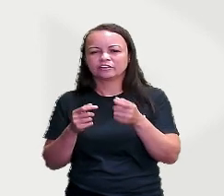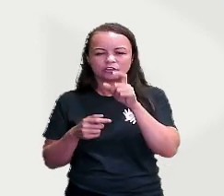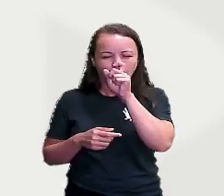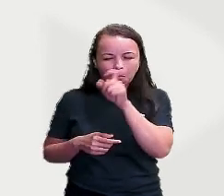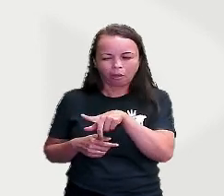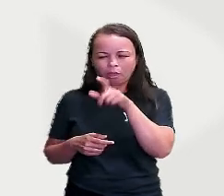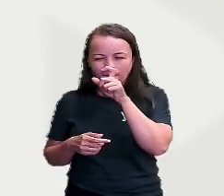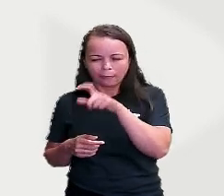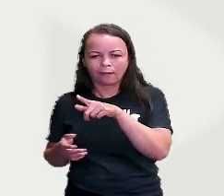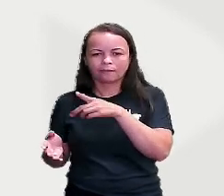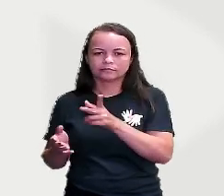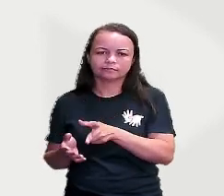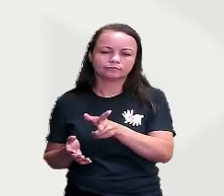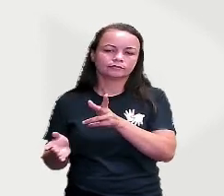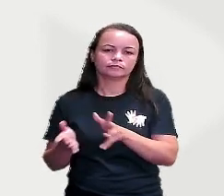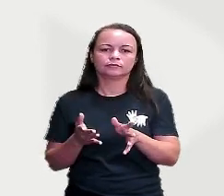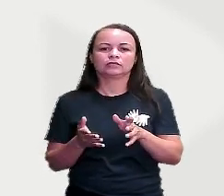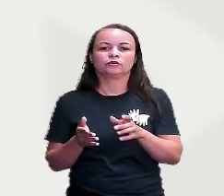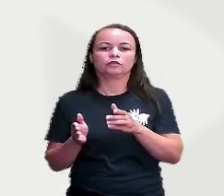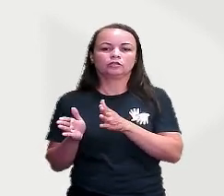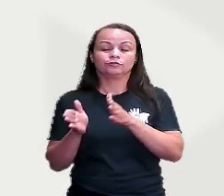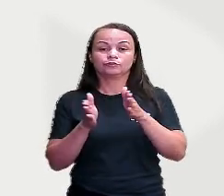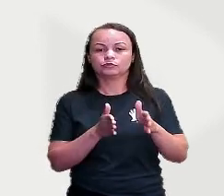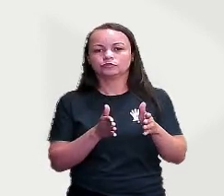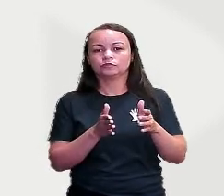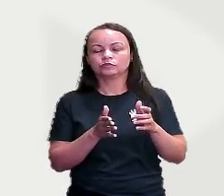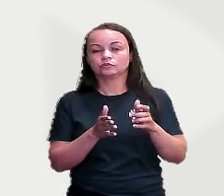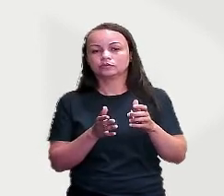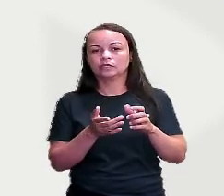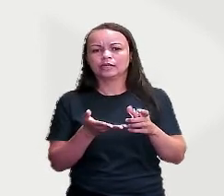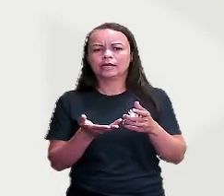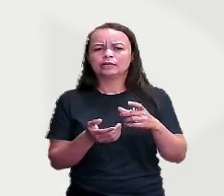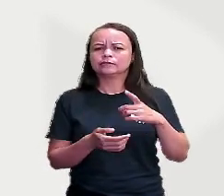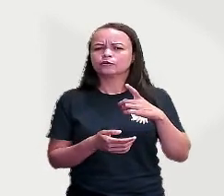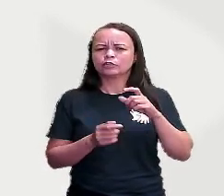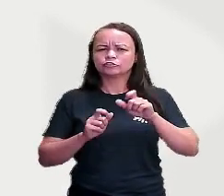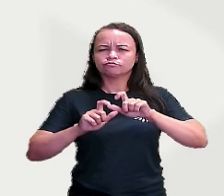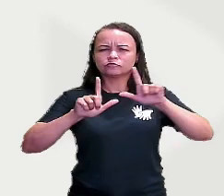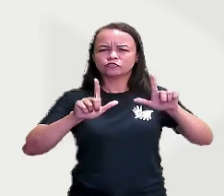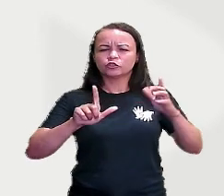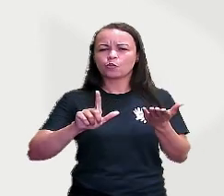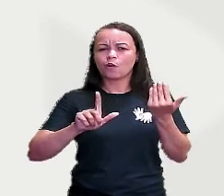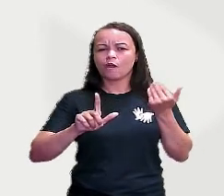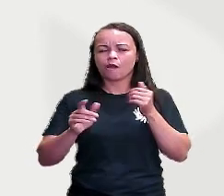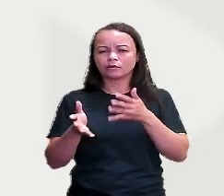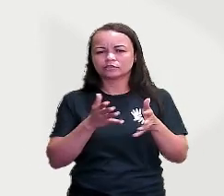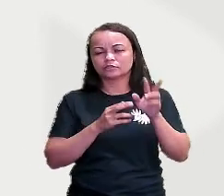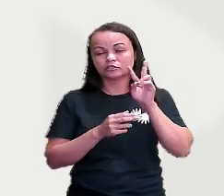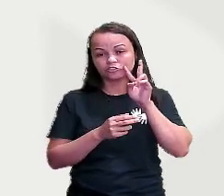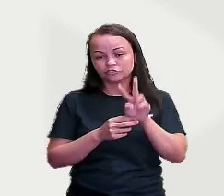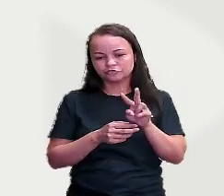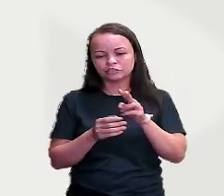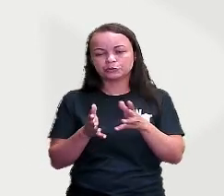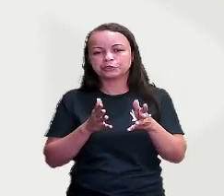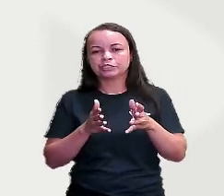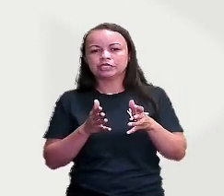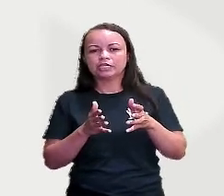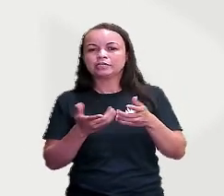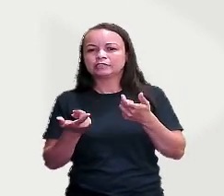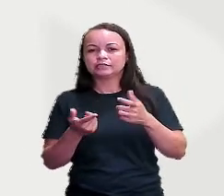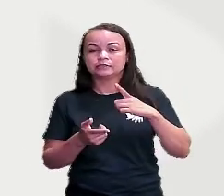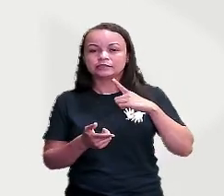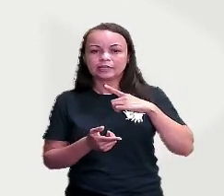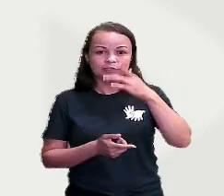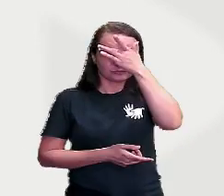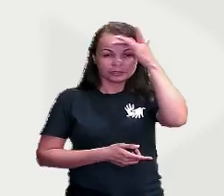no infográfico anterior, tem muita gente passando fome. E por outro lado, tem muita gente desperdiçando